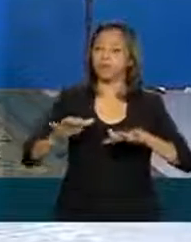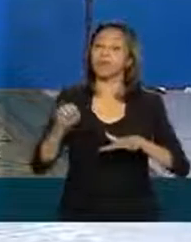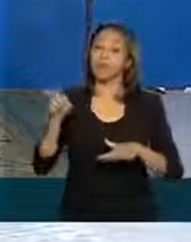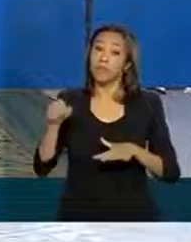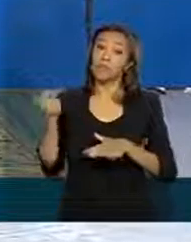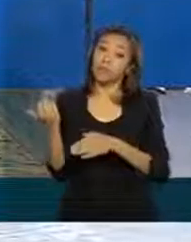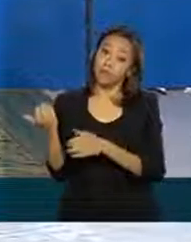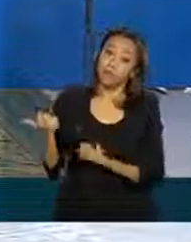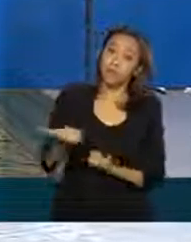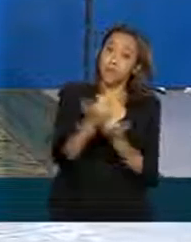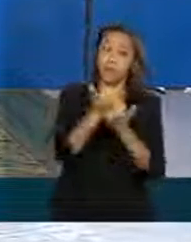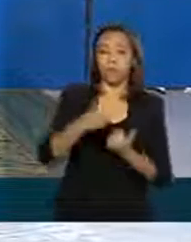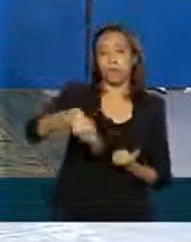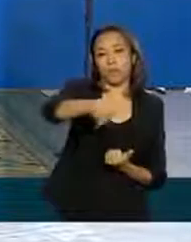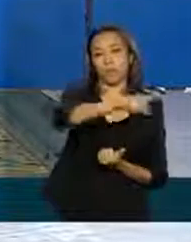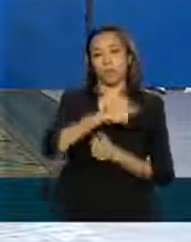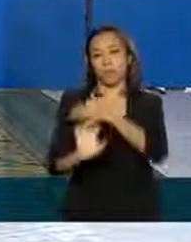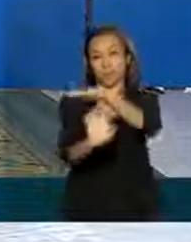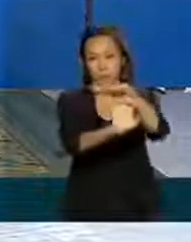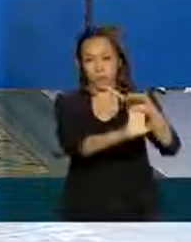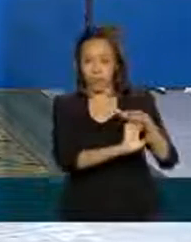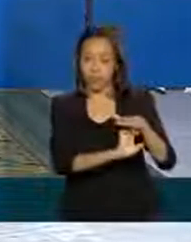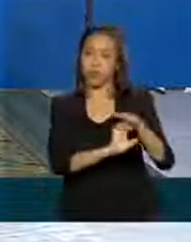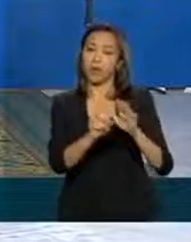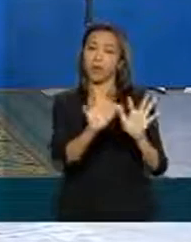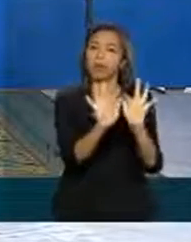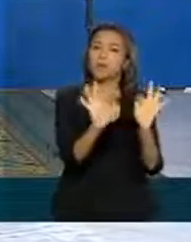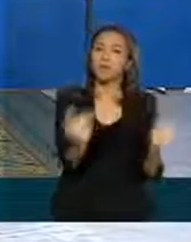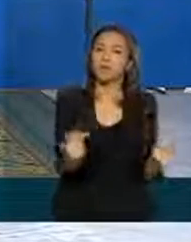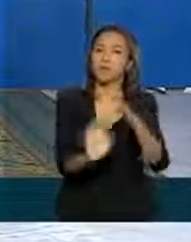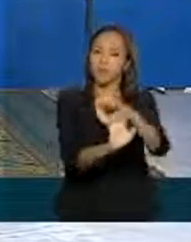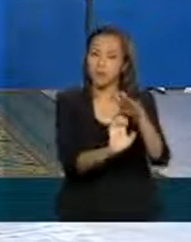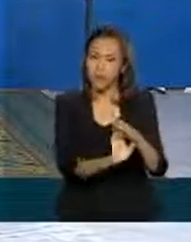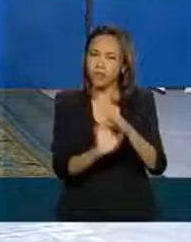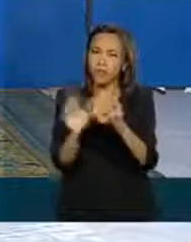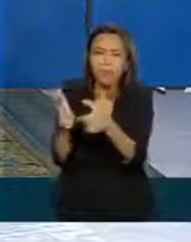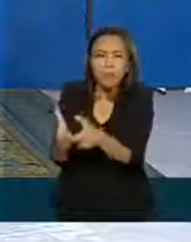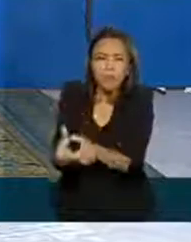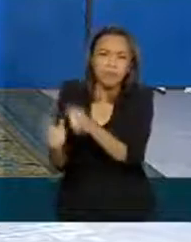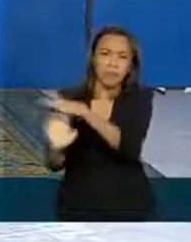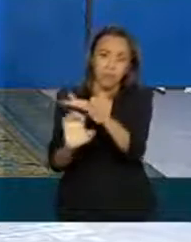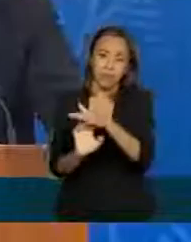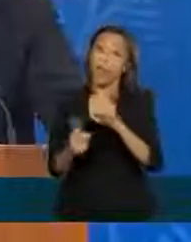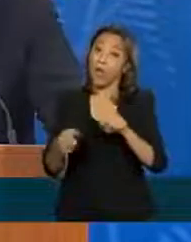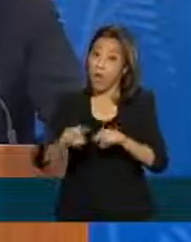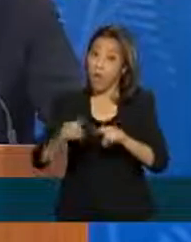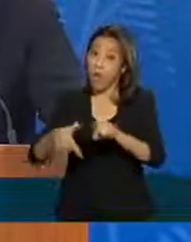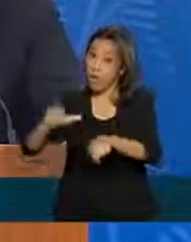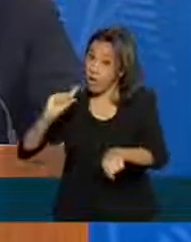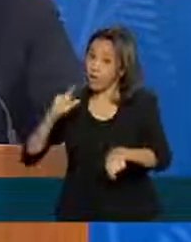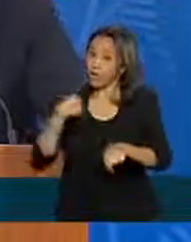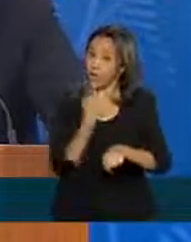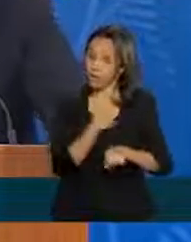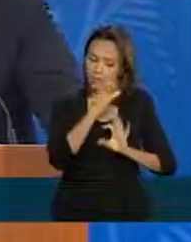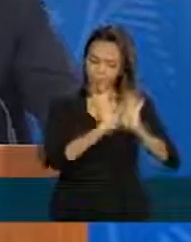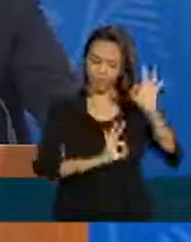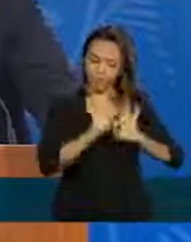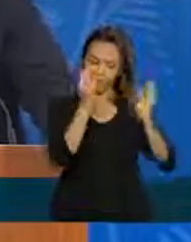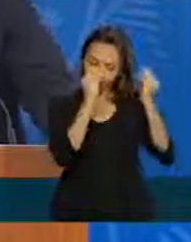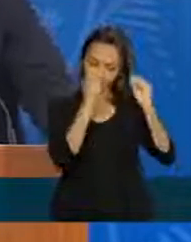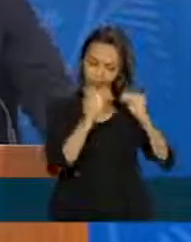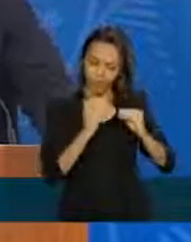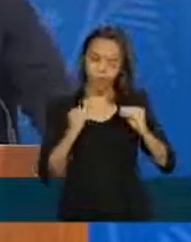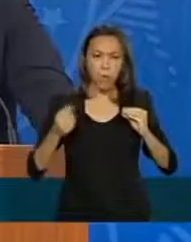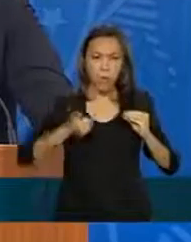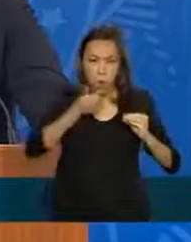para financiar cada vez mais o pequeno e o médio. Esse era um movimento planejado. Nós entendíamos que, à medida que o plano